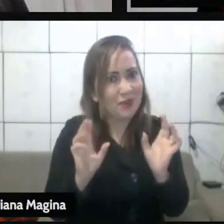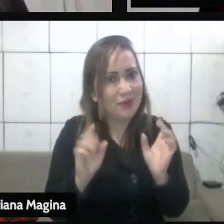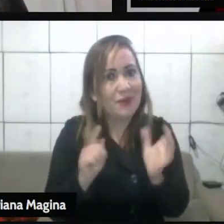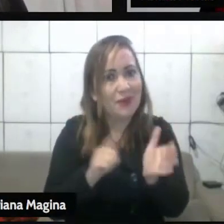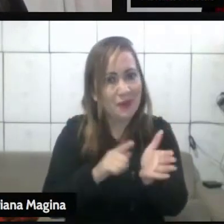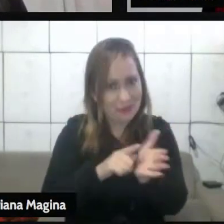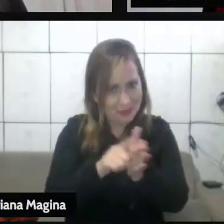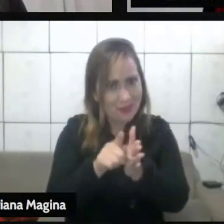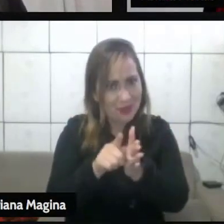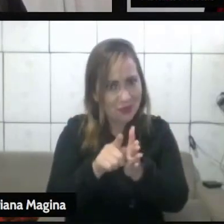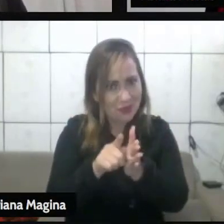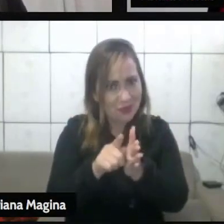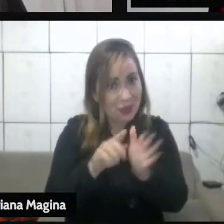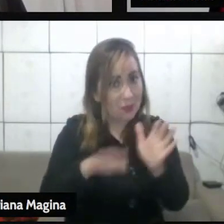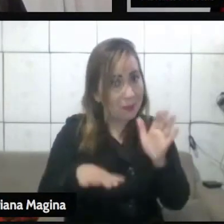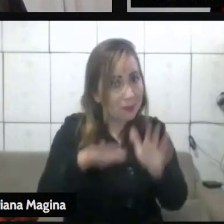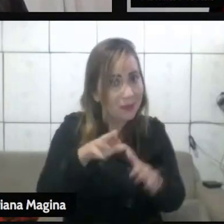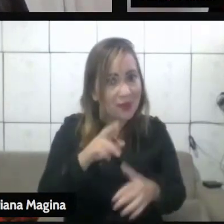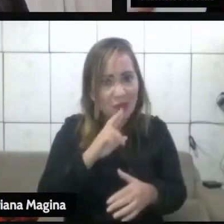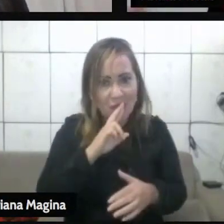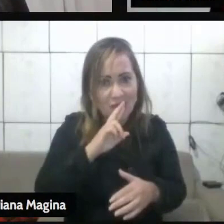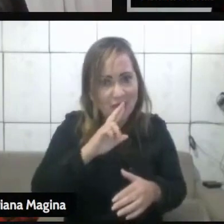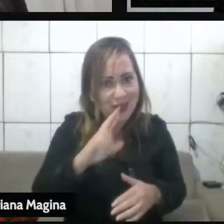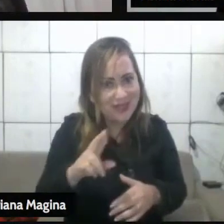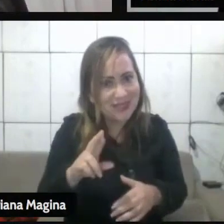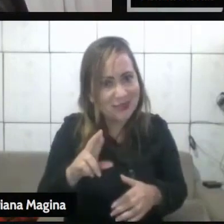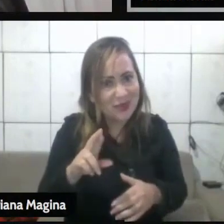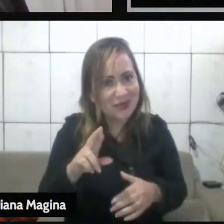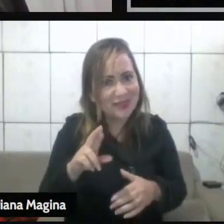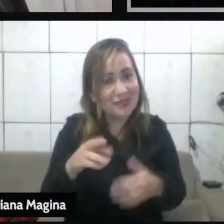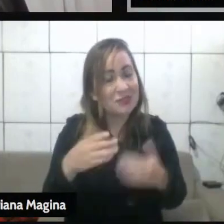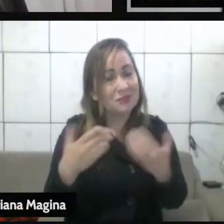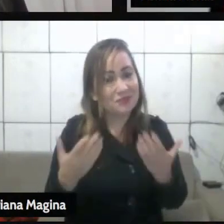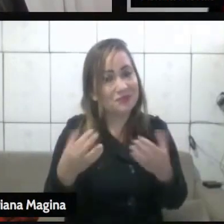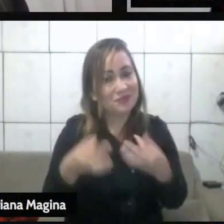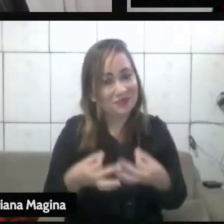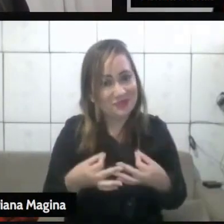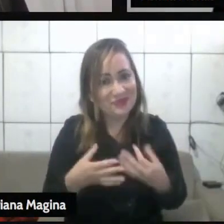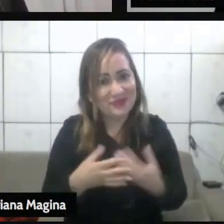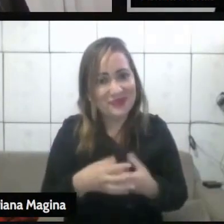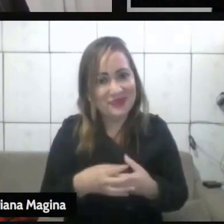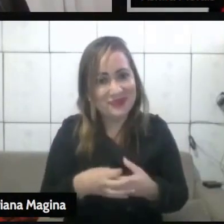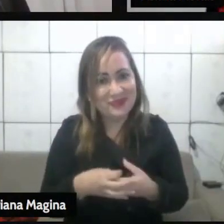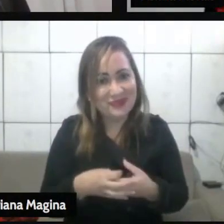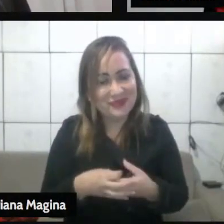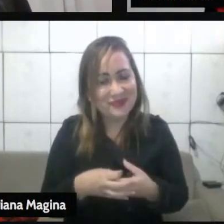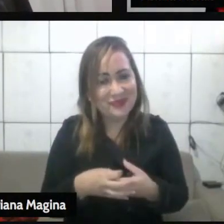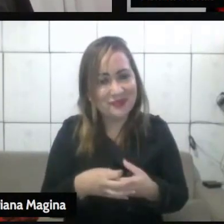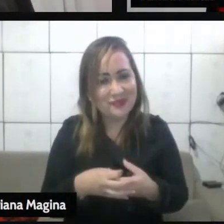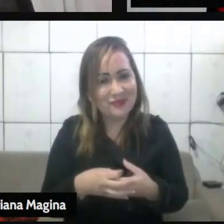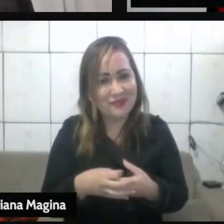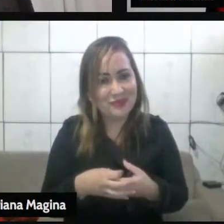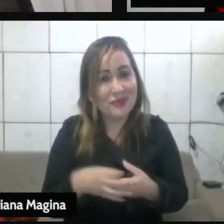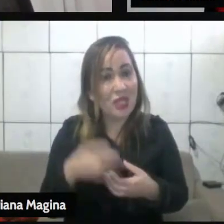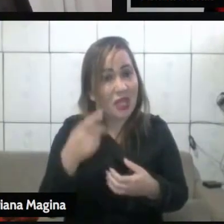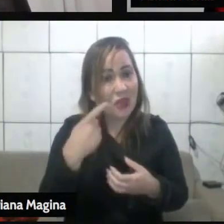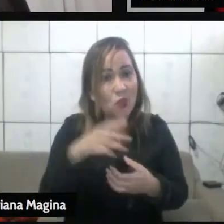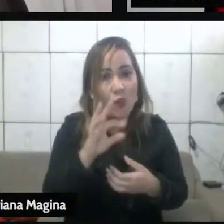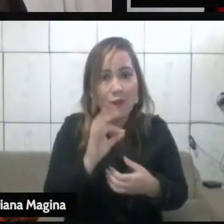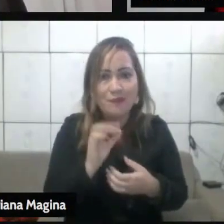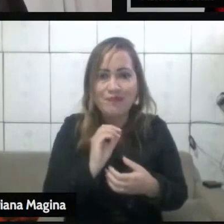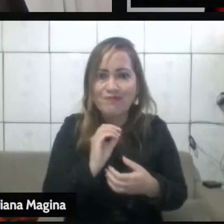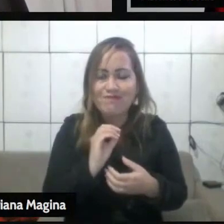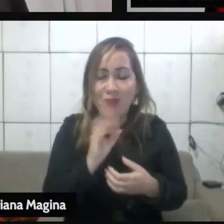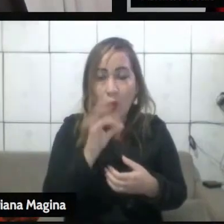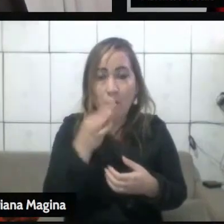Dada a sua resposta, com certeza vai ser extremamente proeminente. Na sua opinião, professor Matheus,